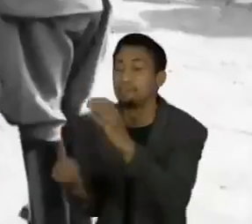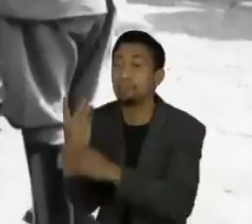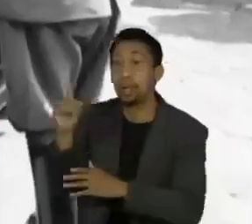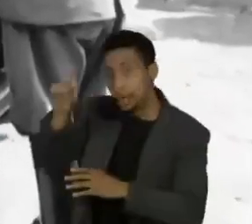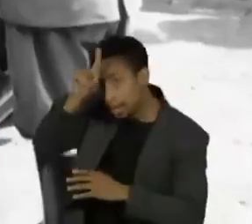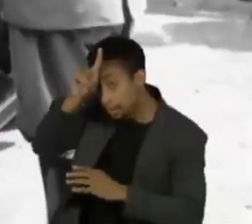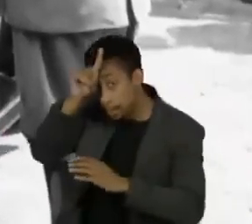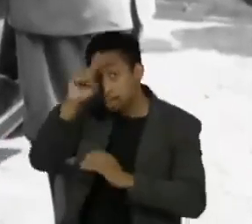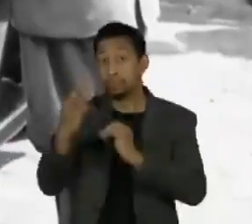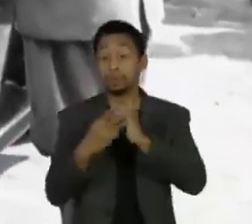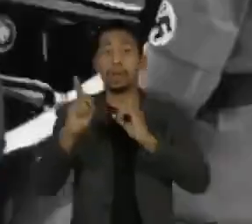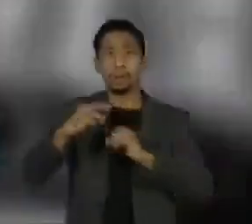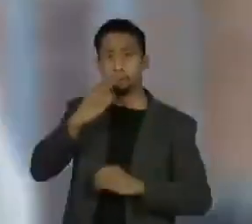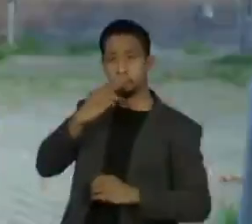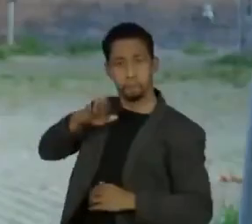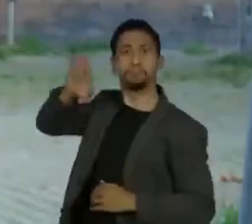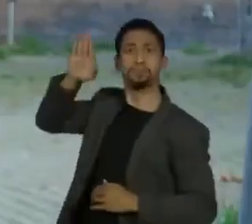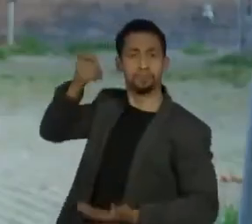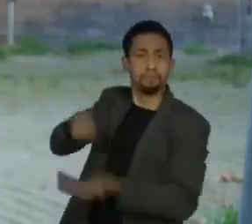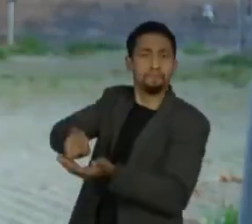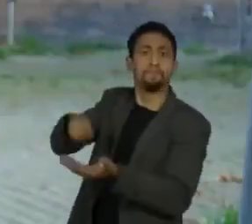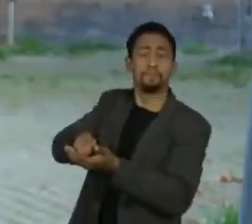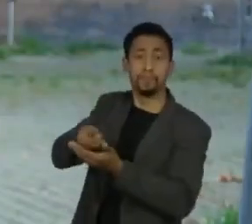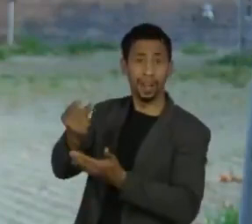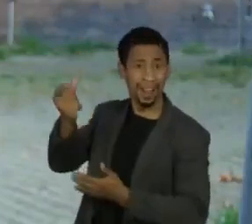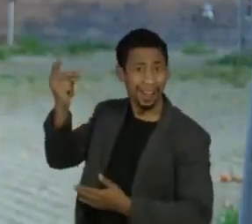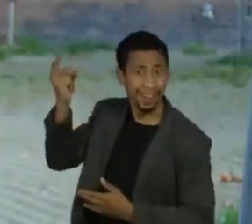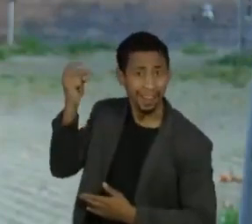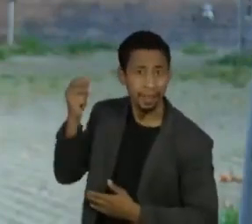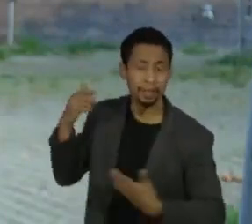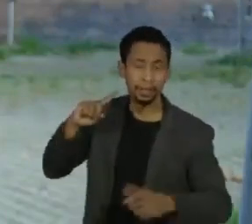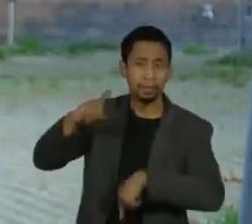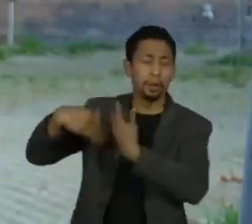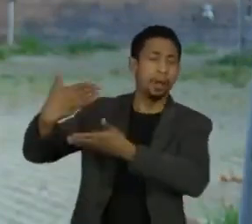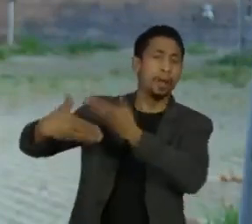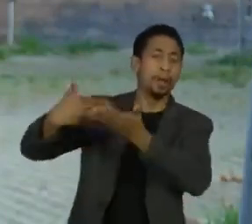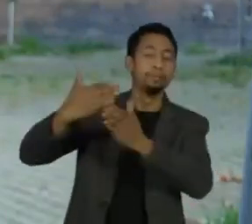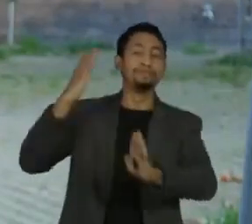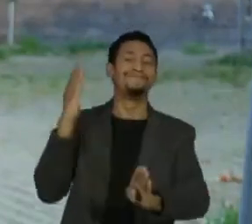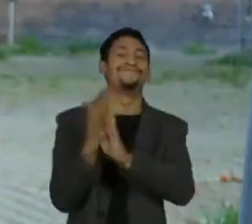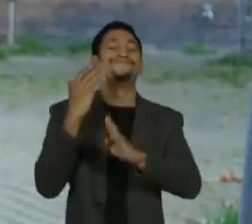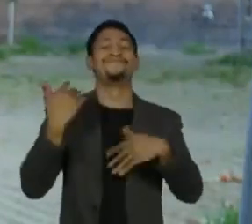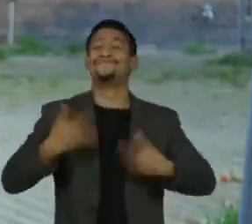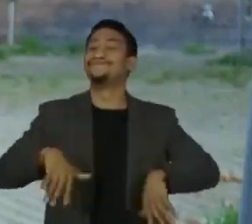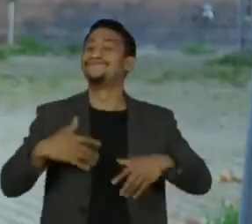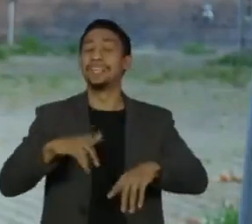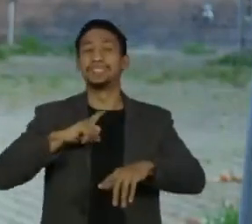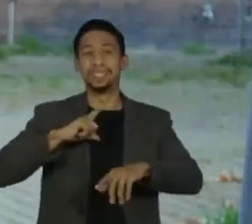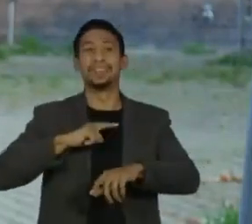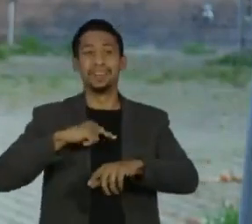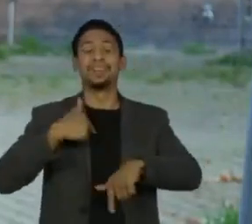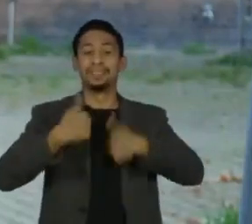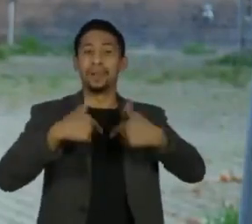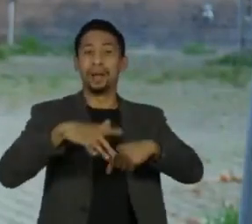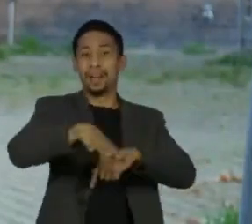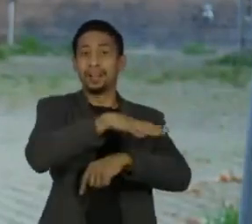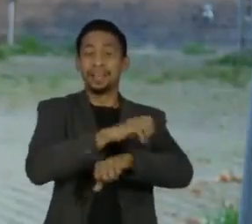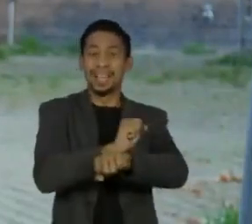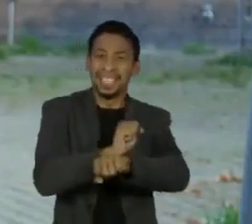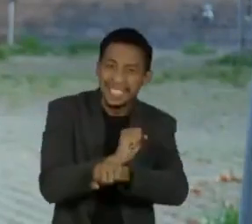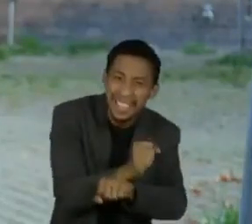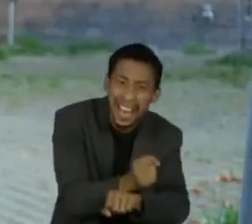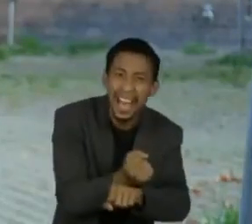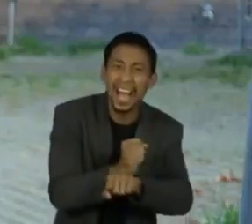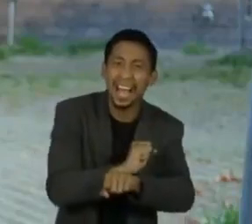nazista de Adolf Hitler. Mais tarde, empresa reconheceu o uso de mão de obra escrava durante a Segunda Guerra